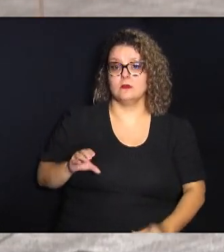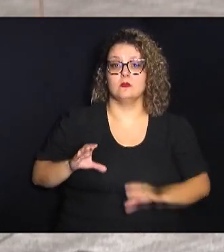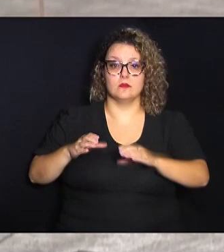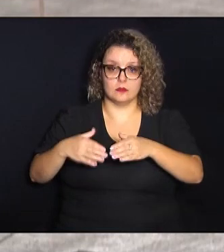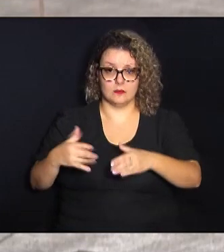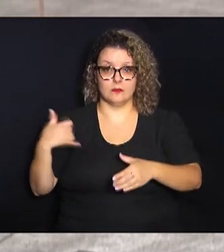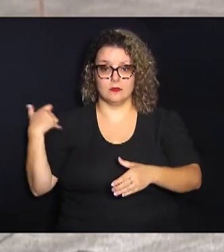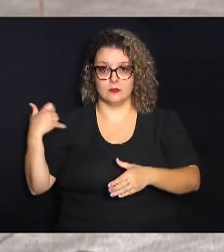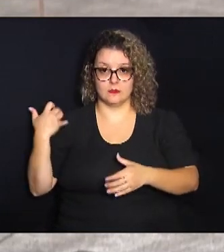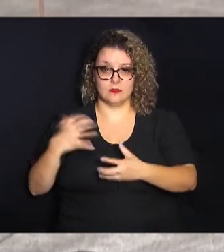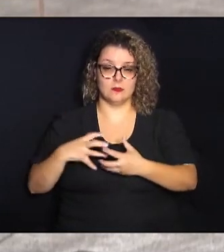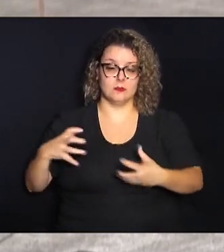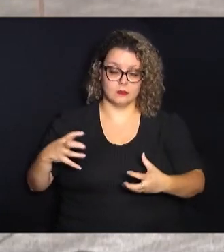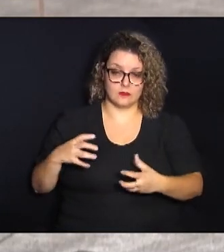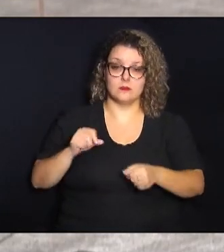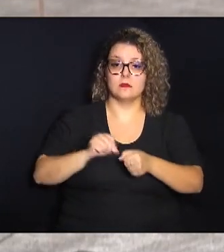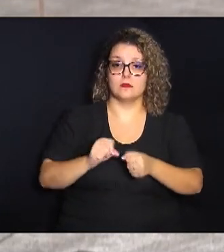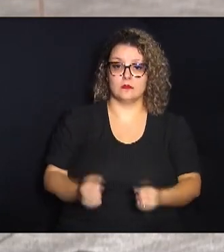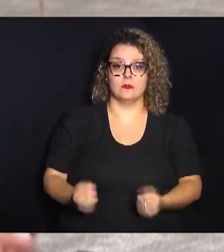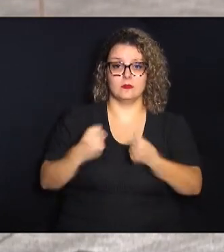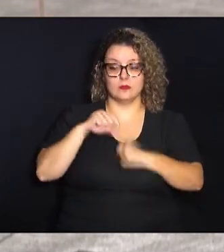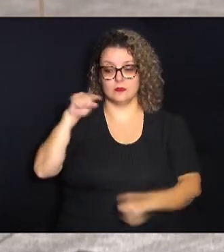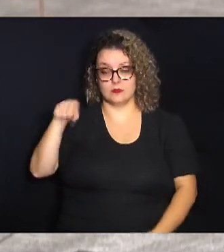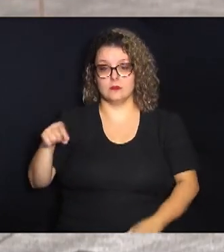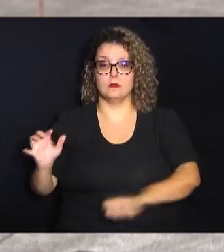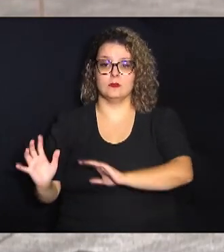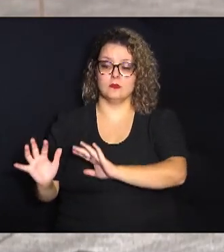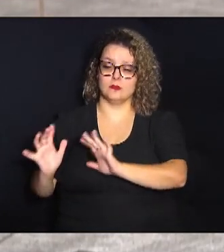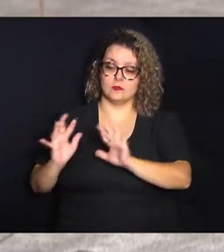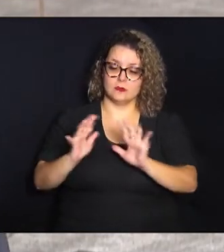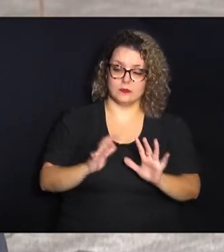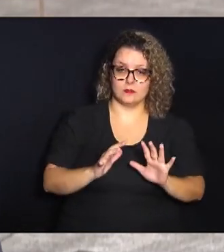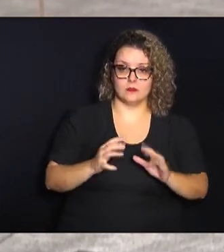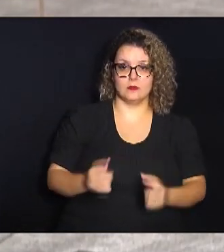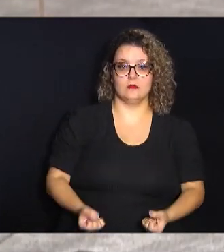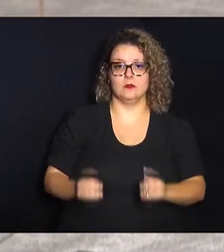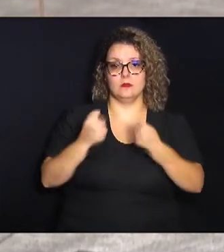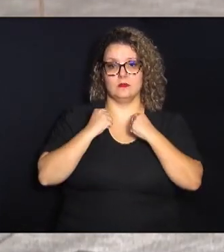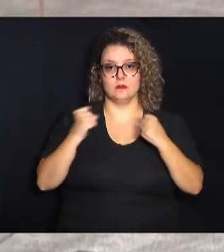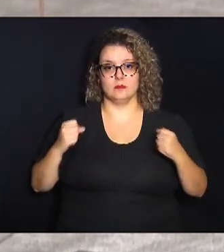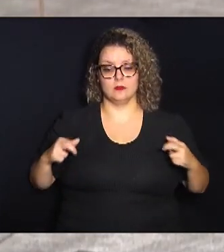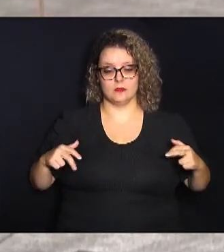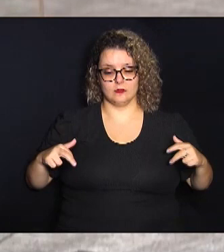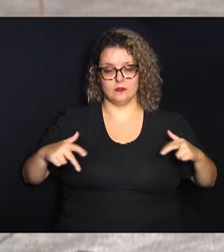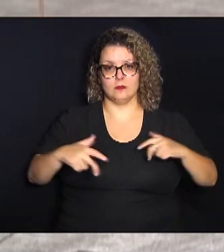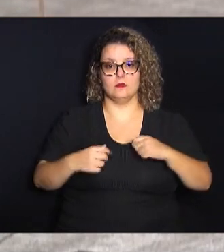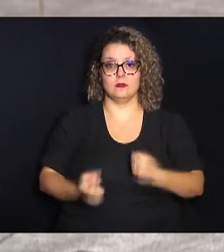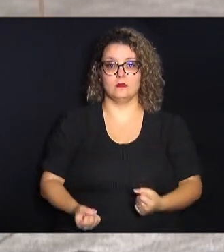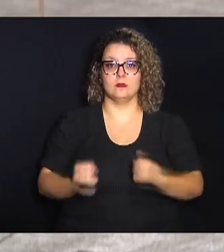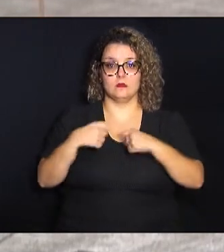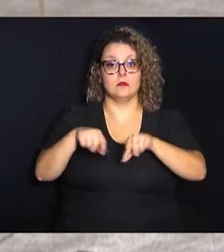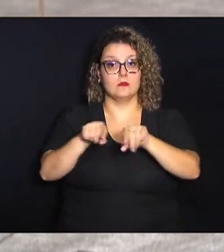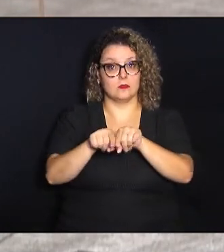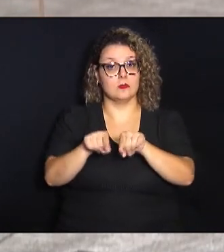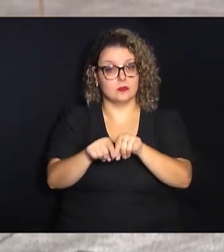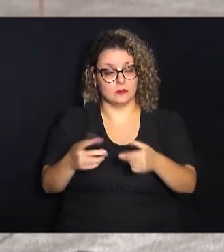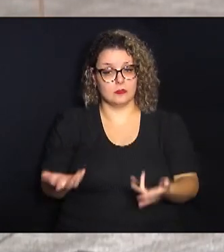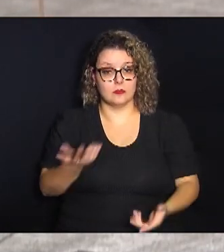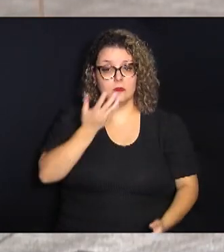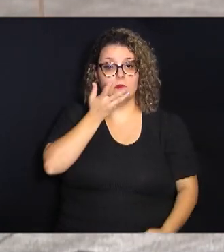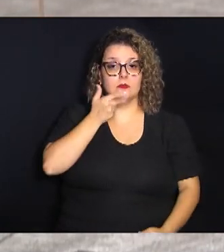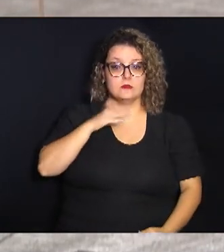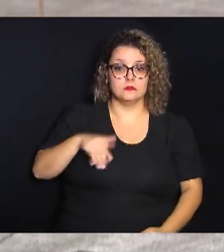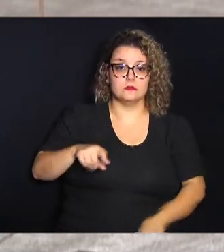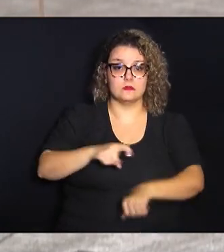terceira idade que faz atividades que elas possam passar por ali durante a caminhada já fazer um exercício também as crianças em